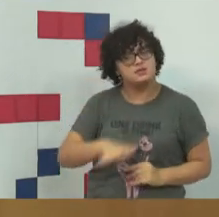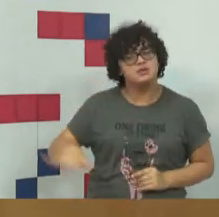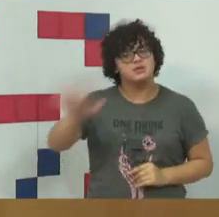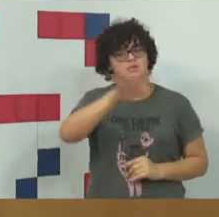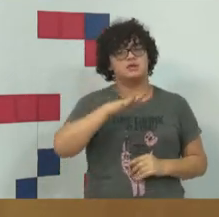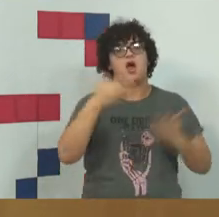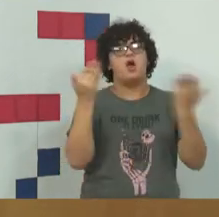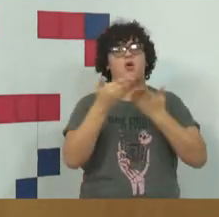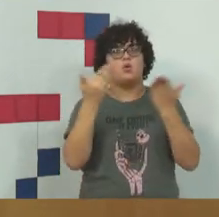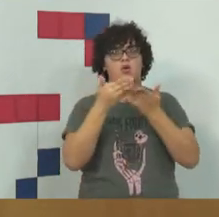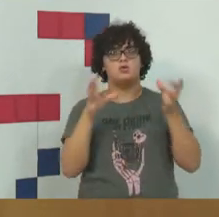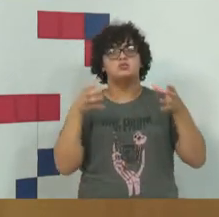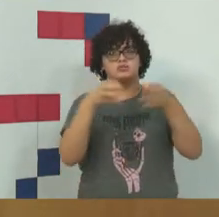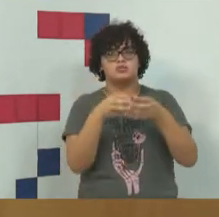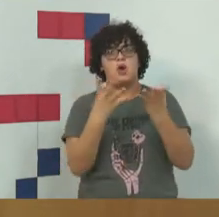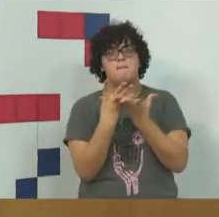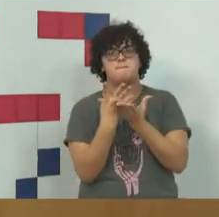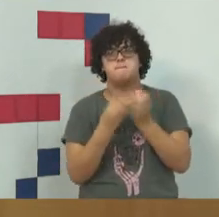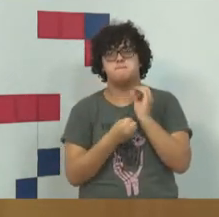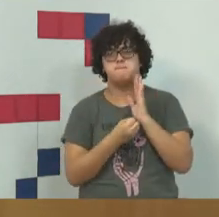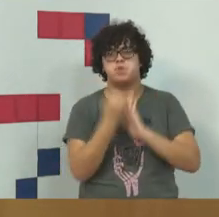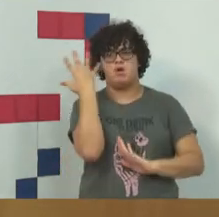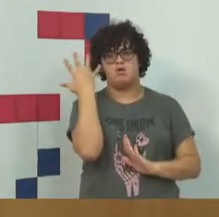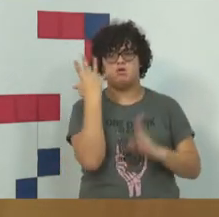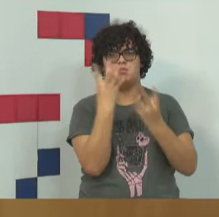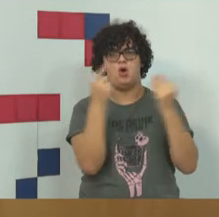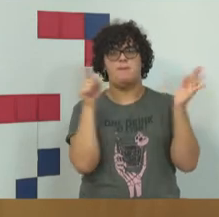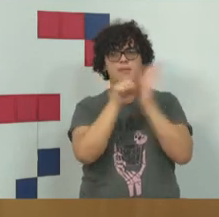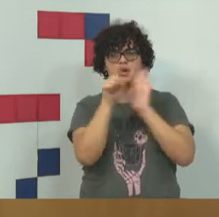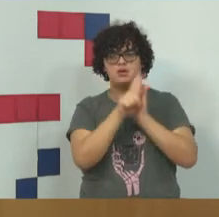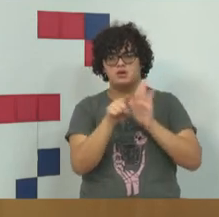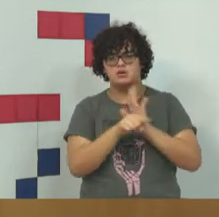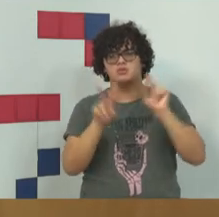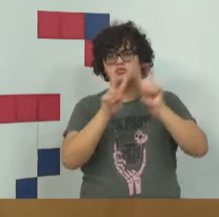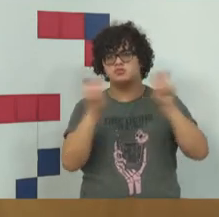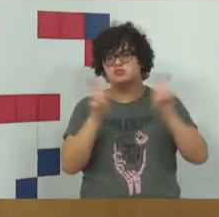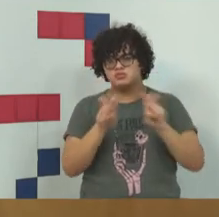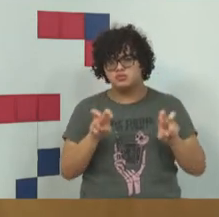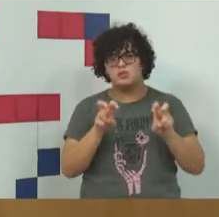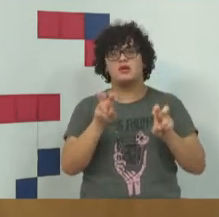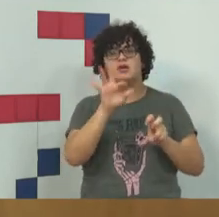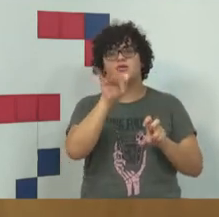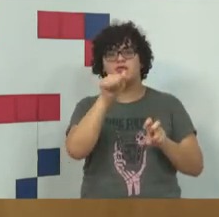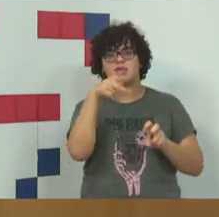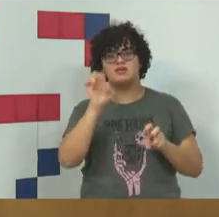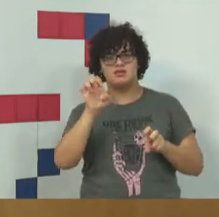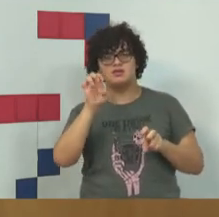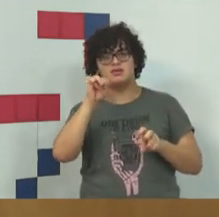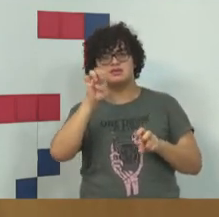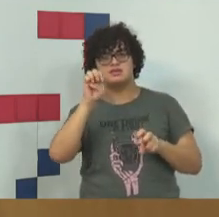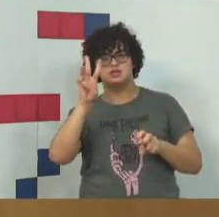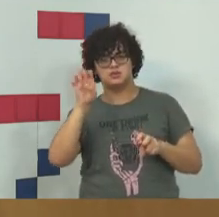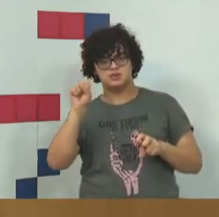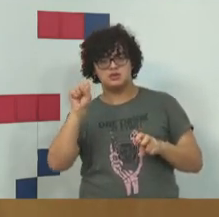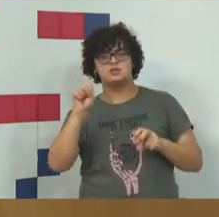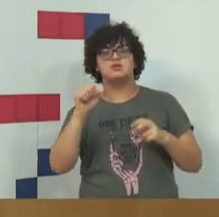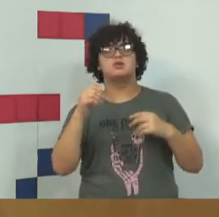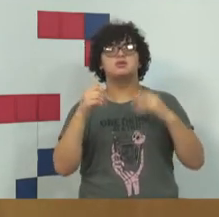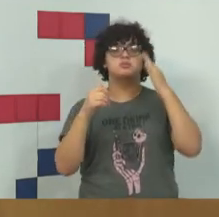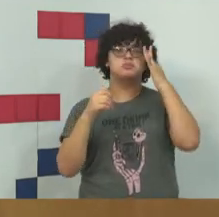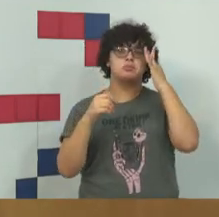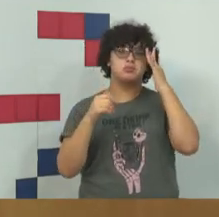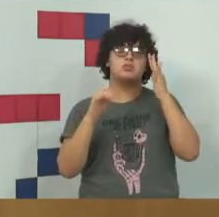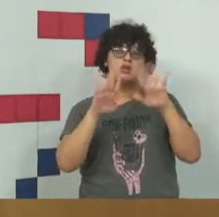um bloco porque são dezenas de perguntas sobre fake news. O Cris, não,